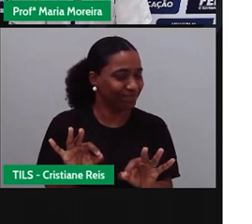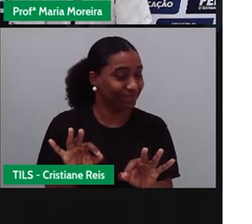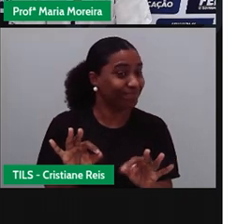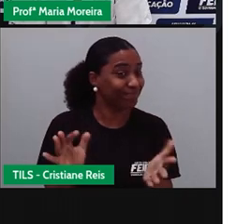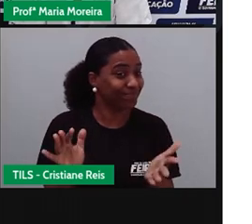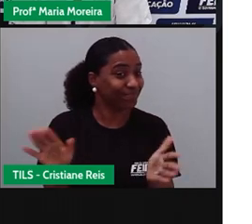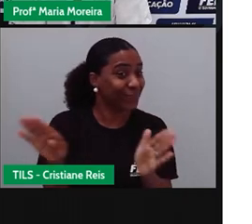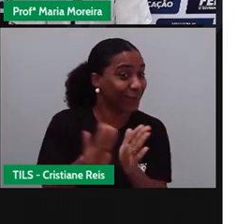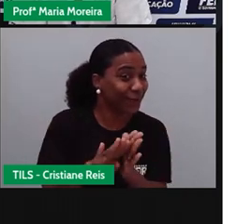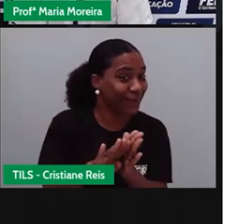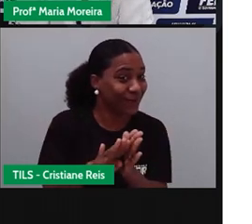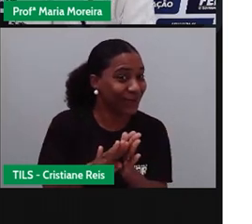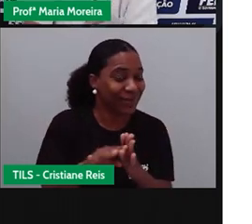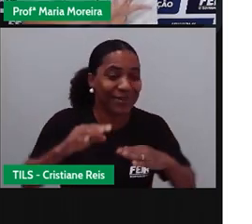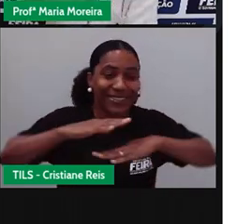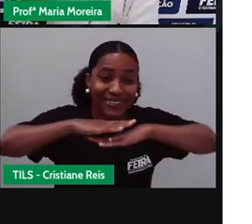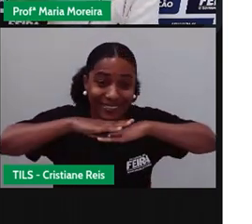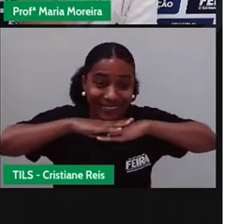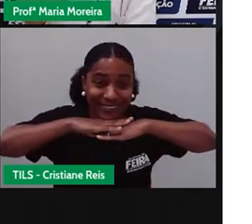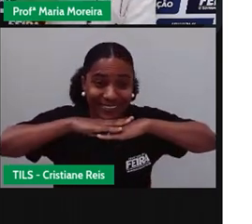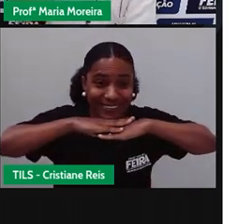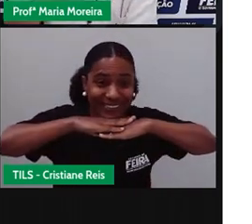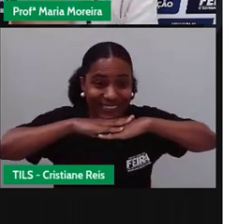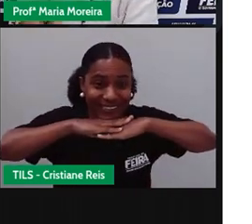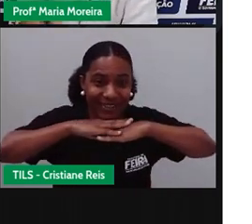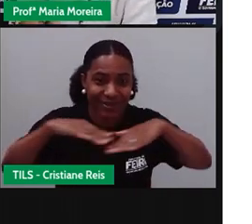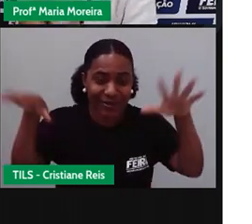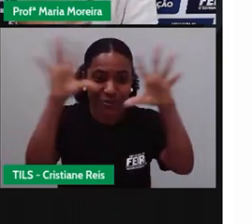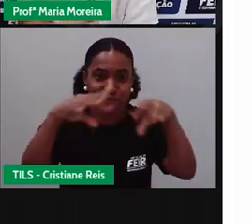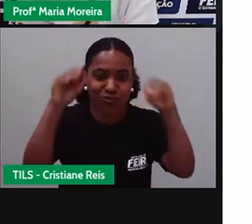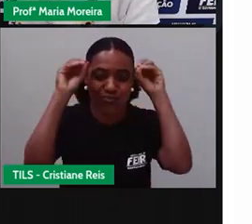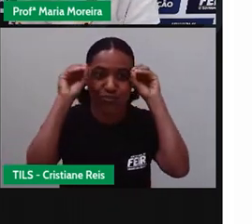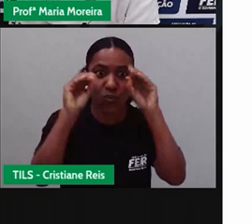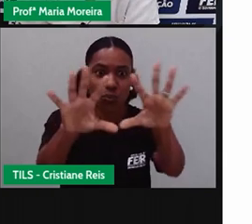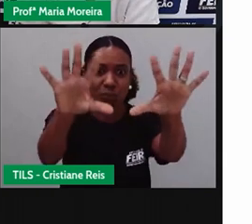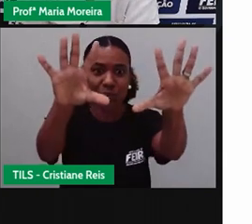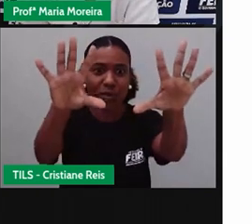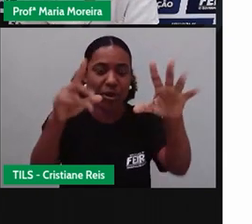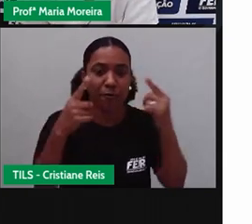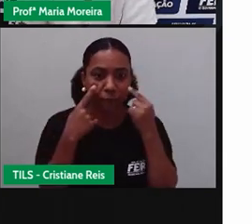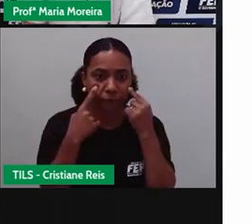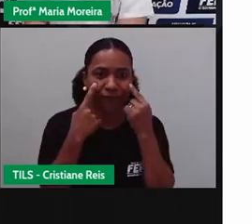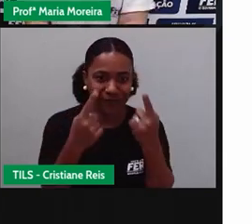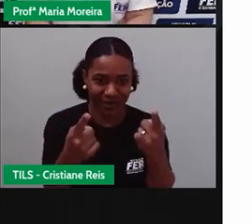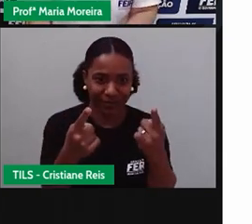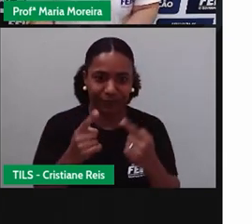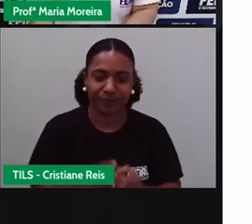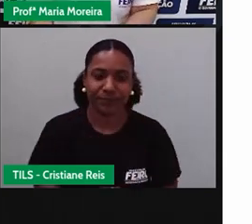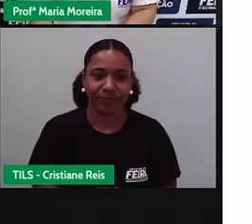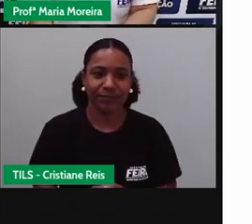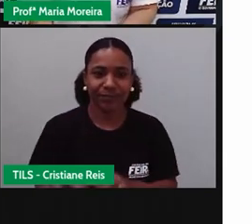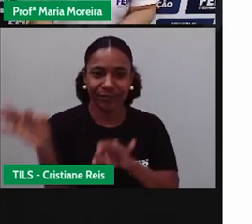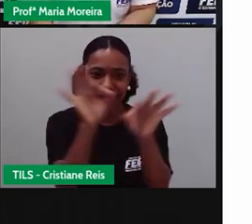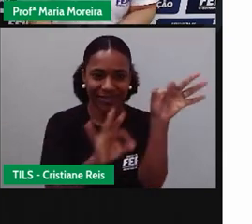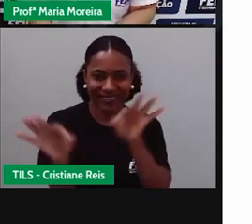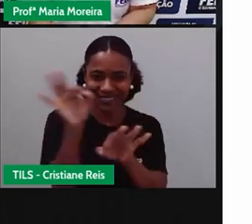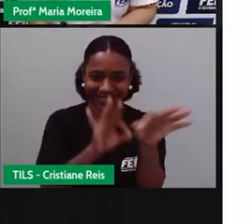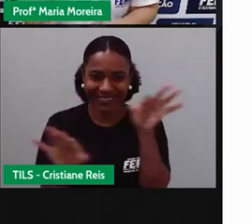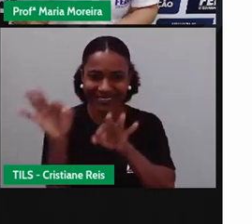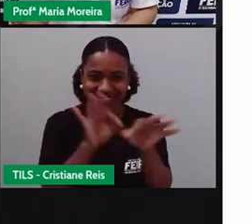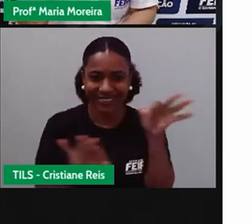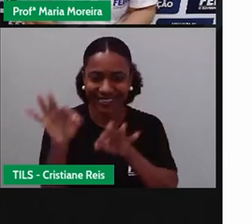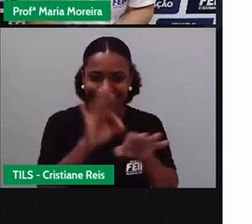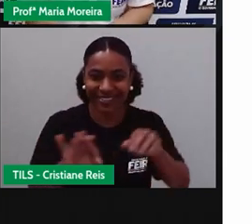Chegou agora, a gente já vai sentar na janela. A pró vai fazer a mágica acontecer aqui. Dá um tempinho, tá? Que a gente vai arrumar para fazer nossa